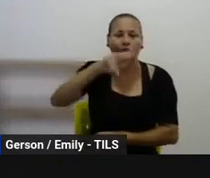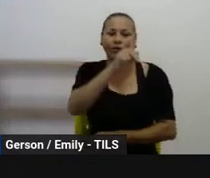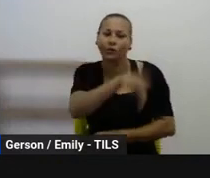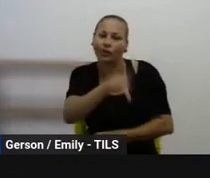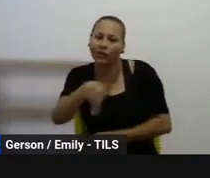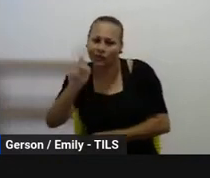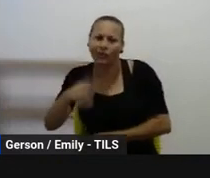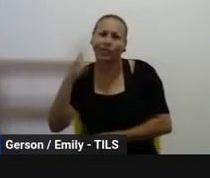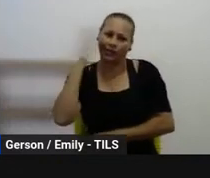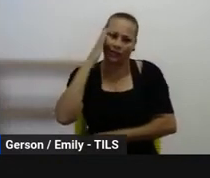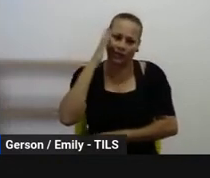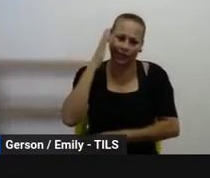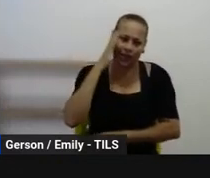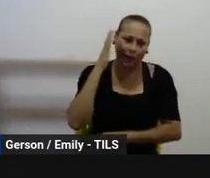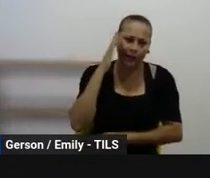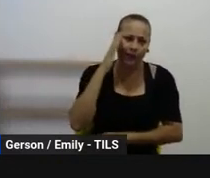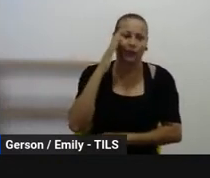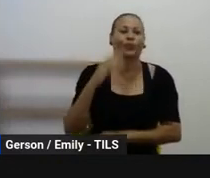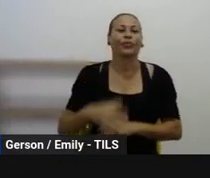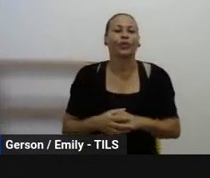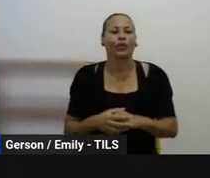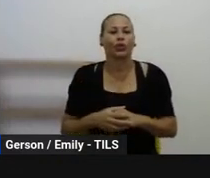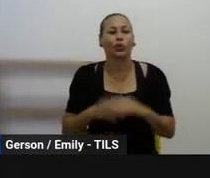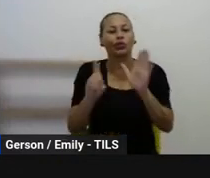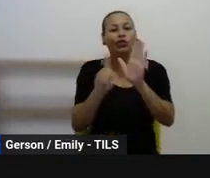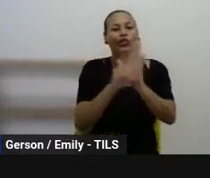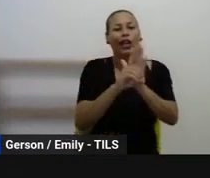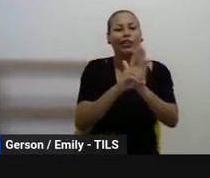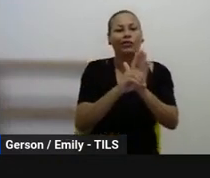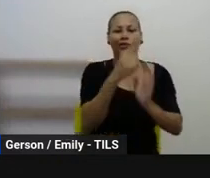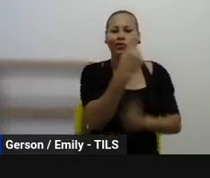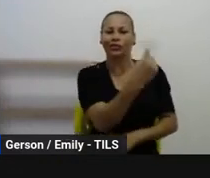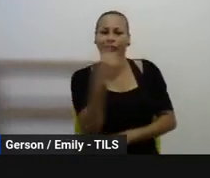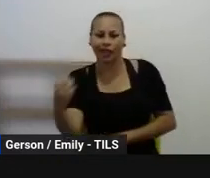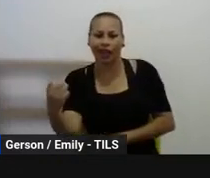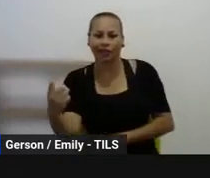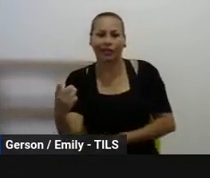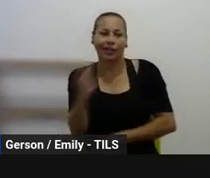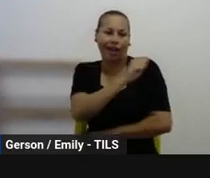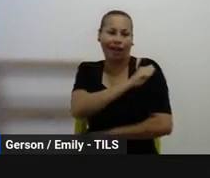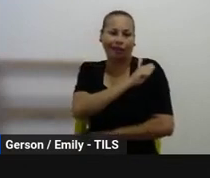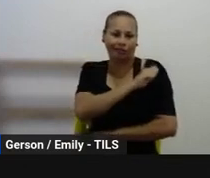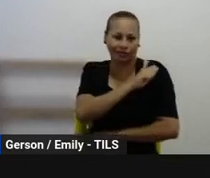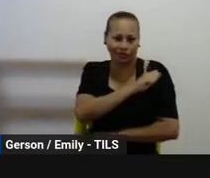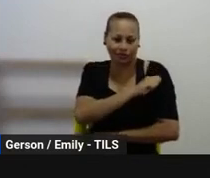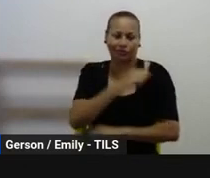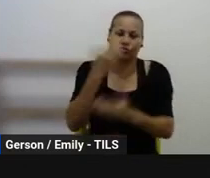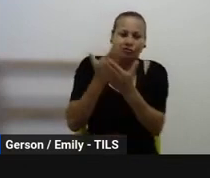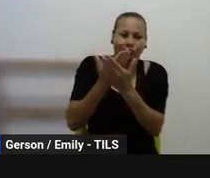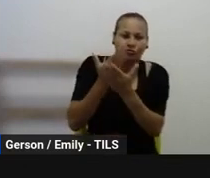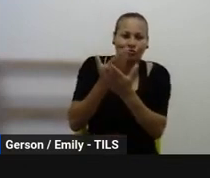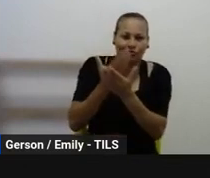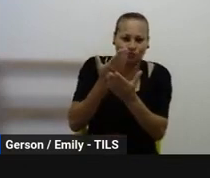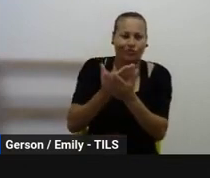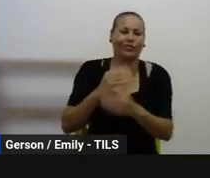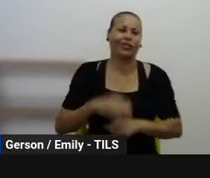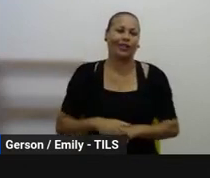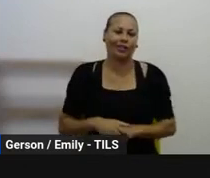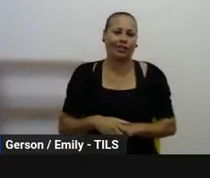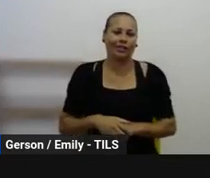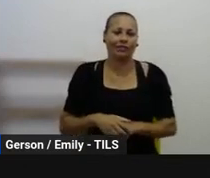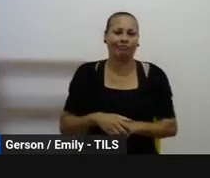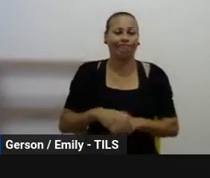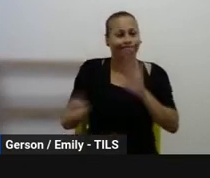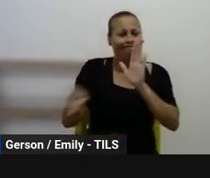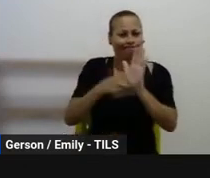acessar, né, buscar essas informações para estarmos também conhecendo sobre essas questões específicas dos, não só dos